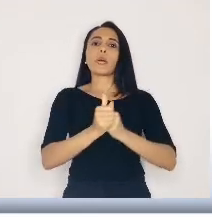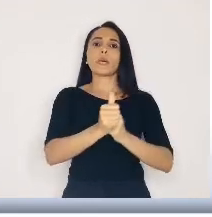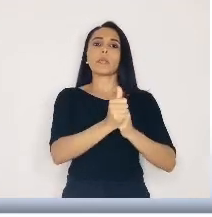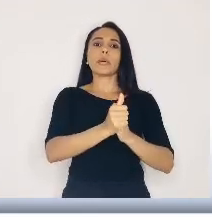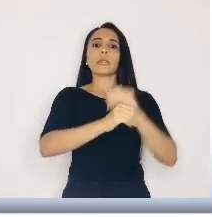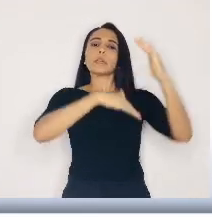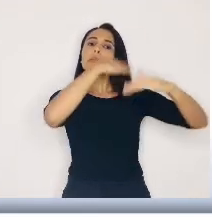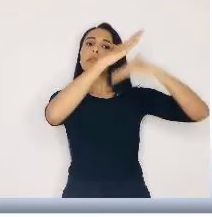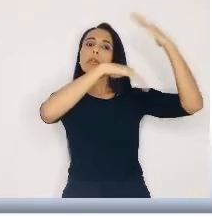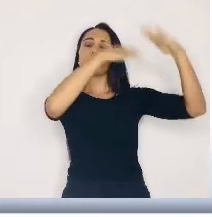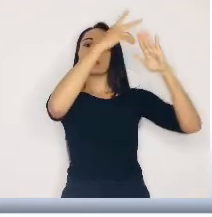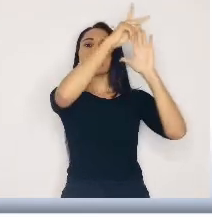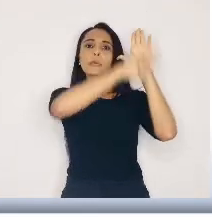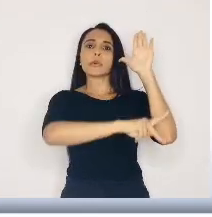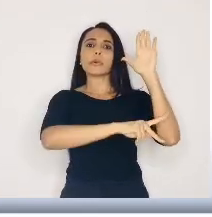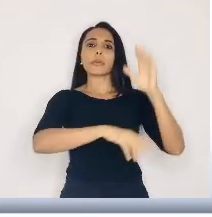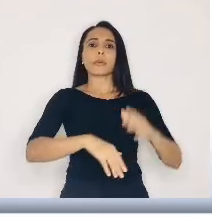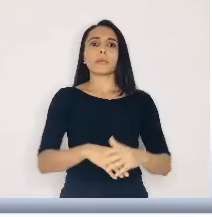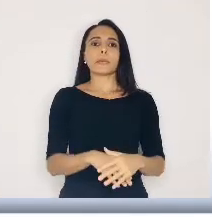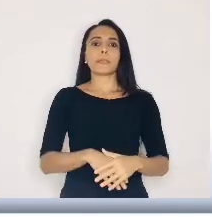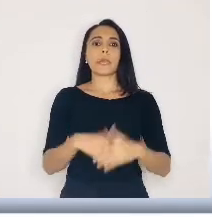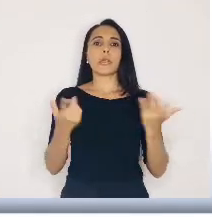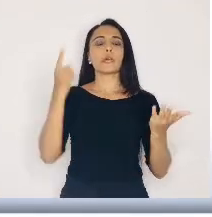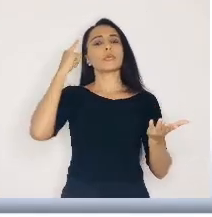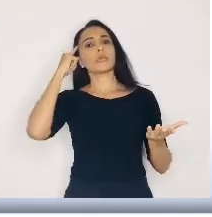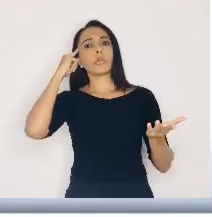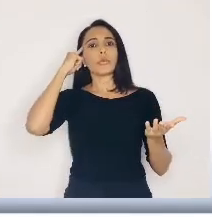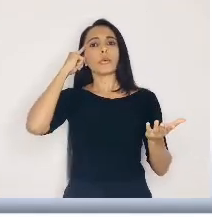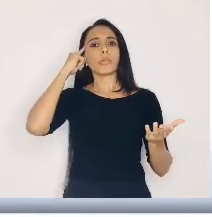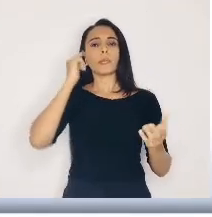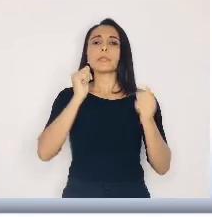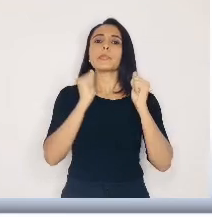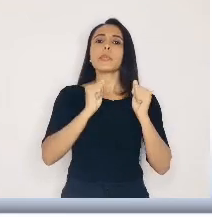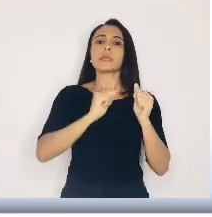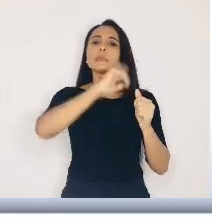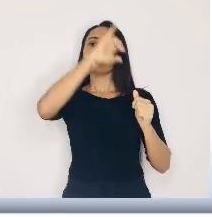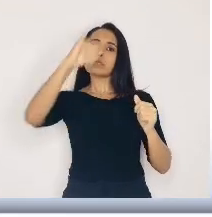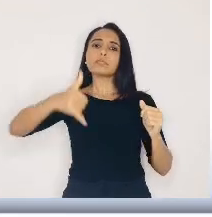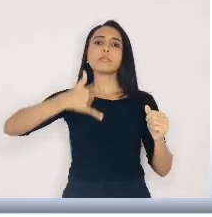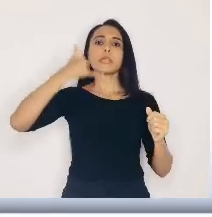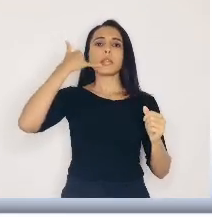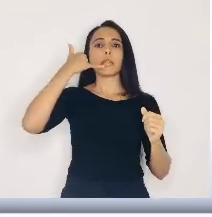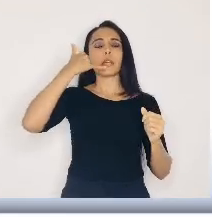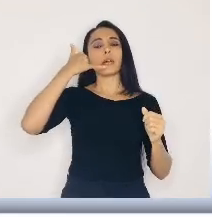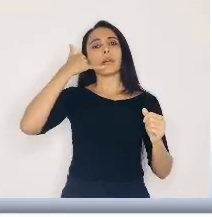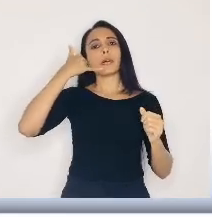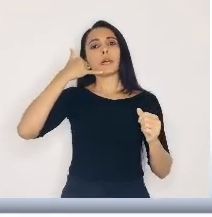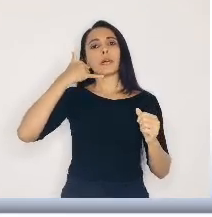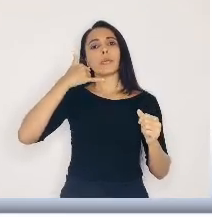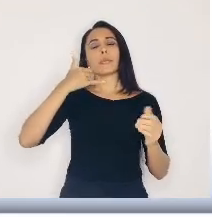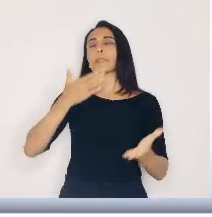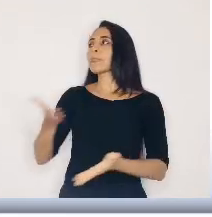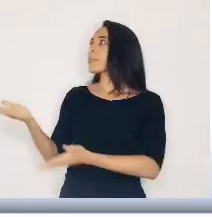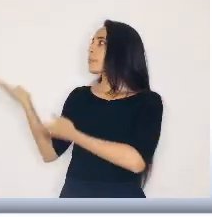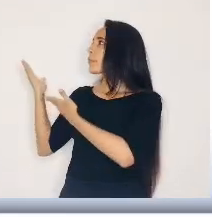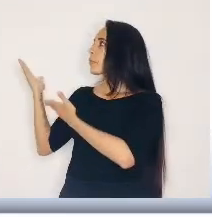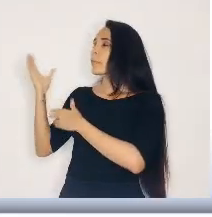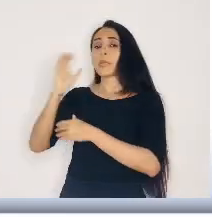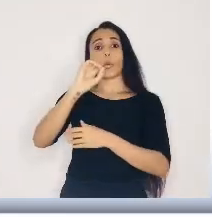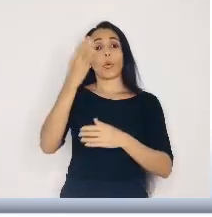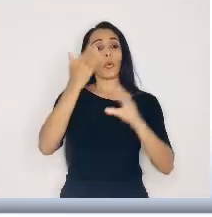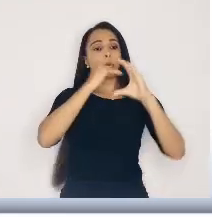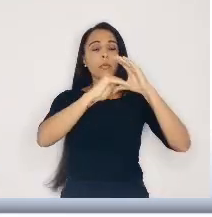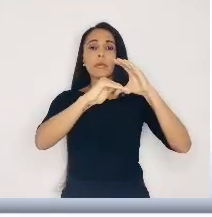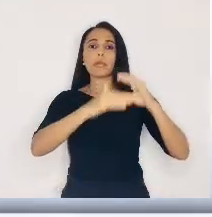etapas do programa. Em caso de dúvidas, os candidatos devem entrar em contato através destes telefones e e-mail aí na